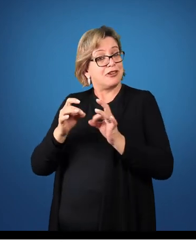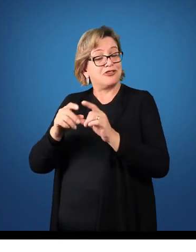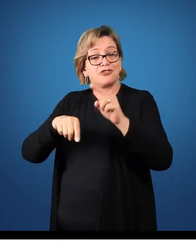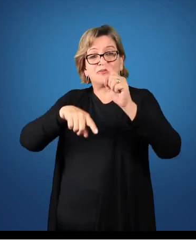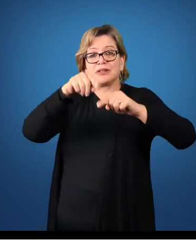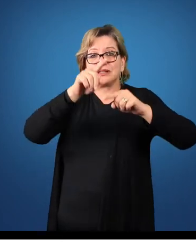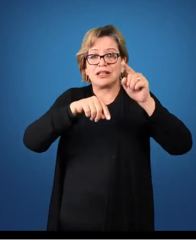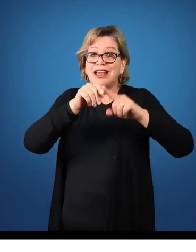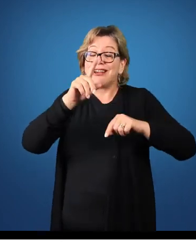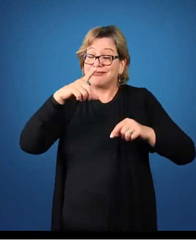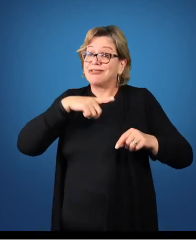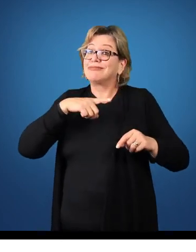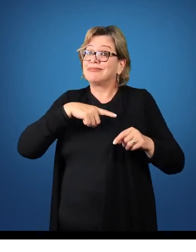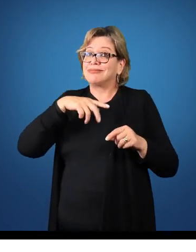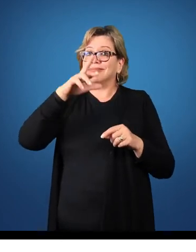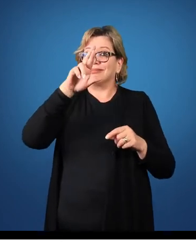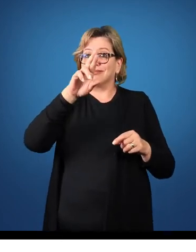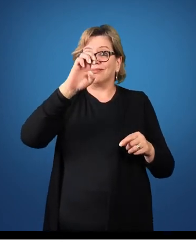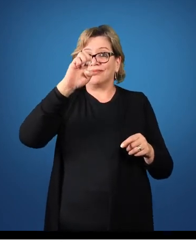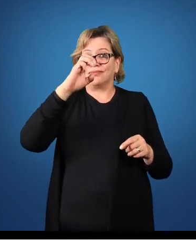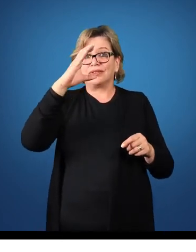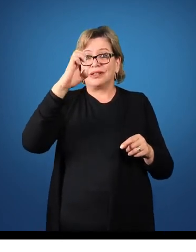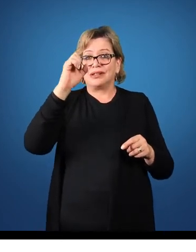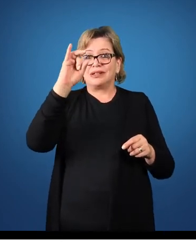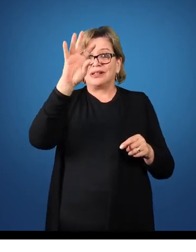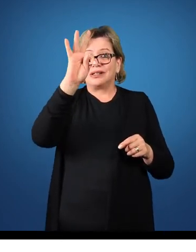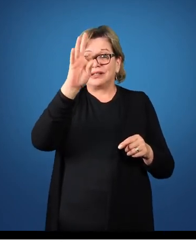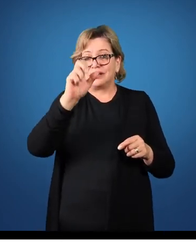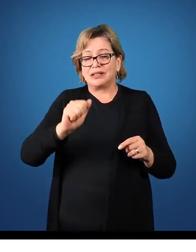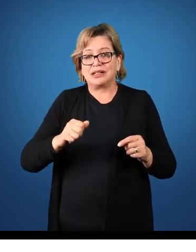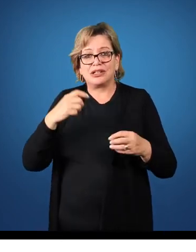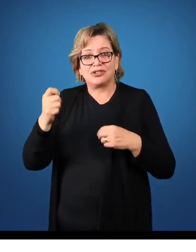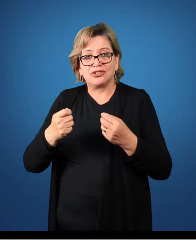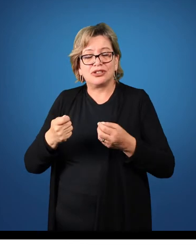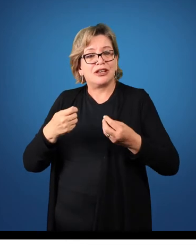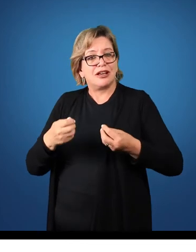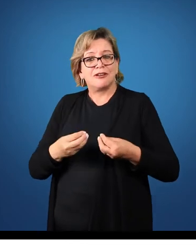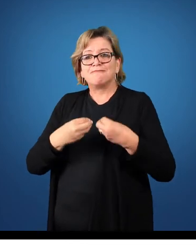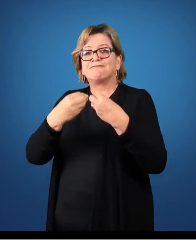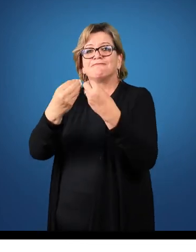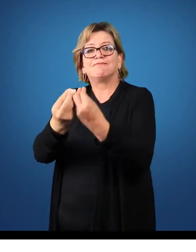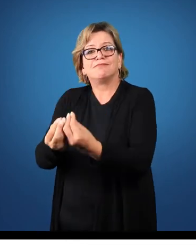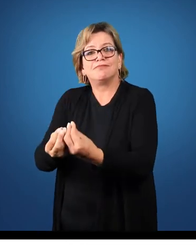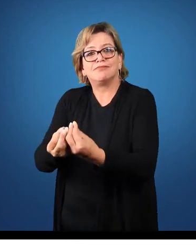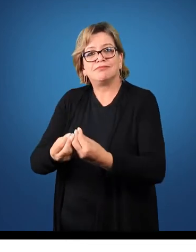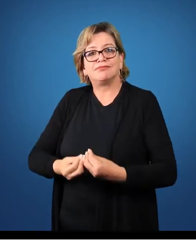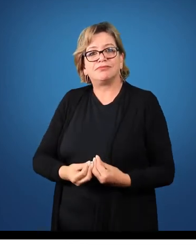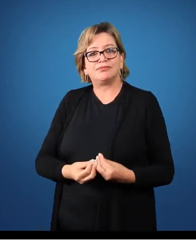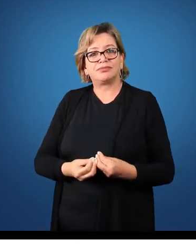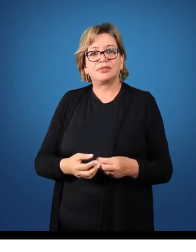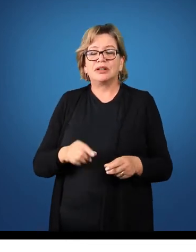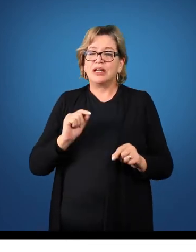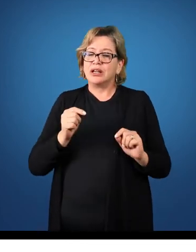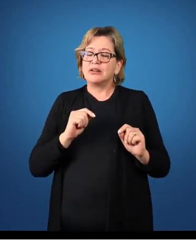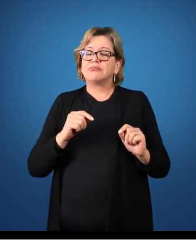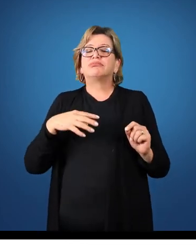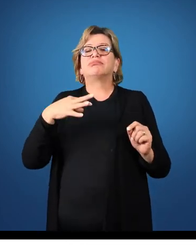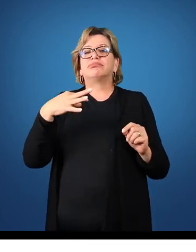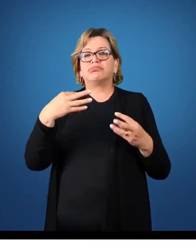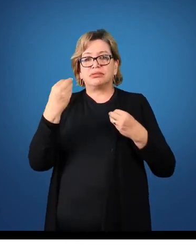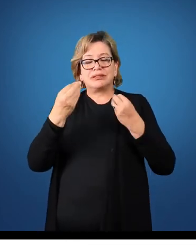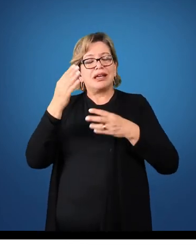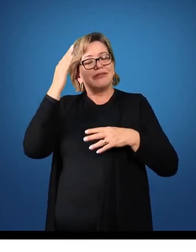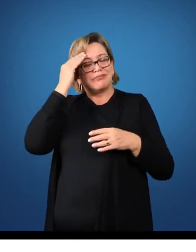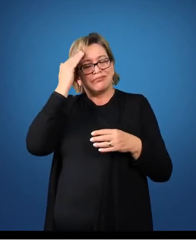então eu já gerei essa receita no momento em que eu entreguei esse produto para o comprador. Eu reconheço a receita